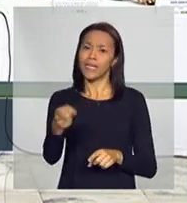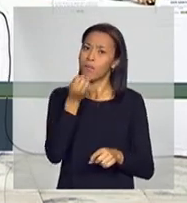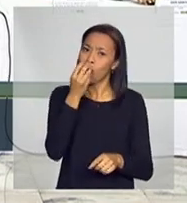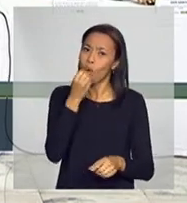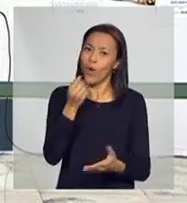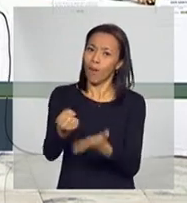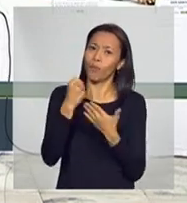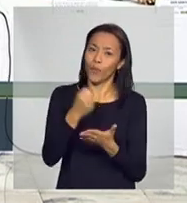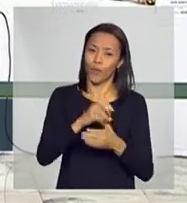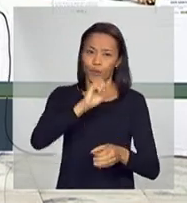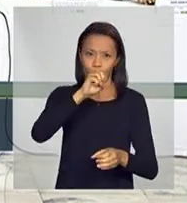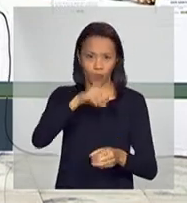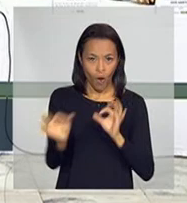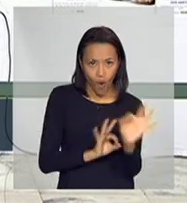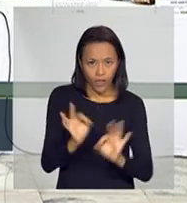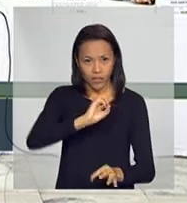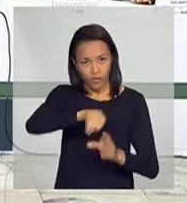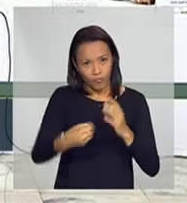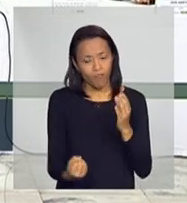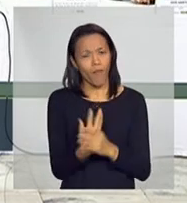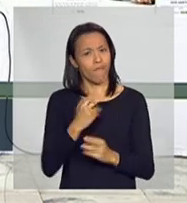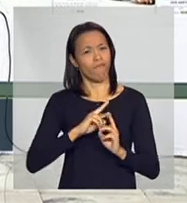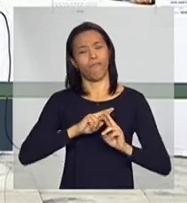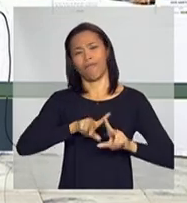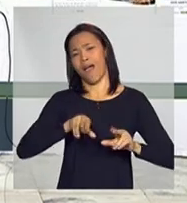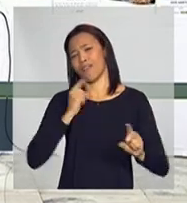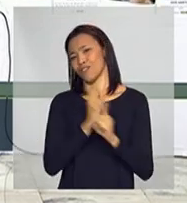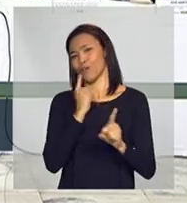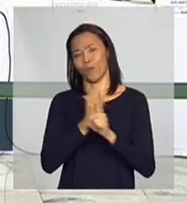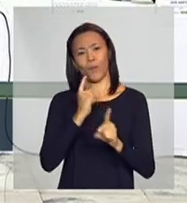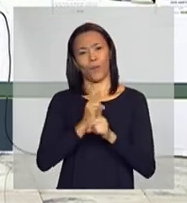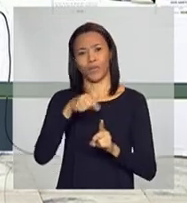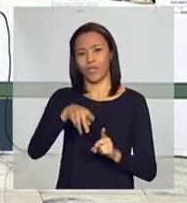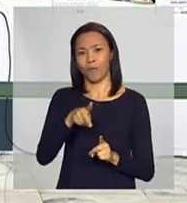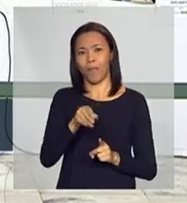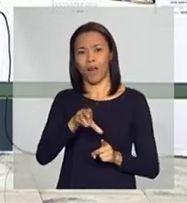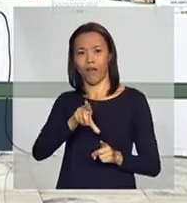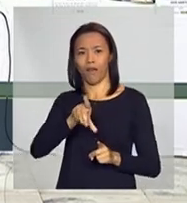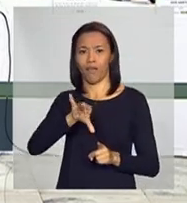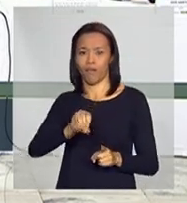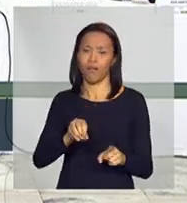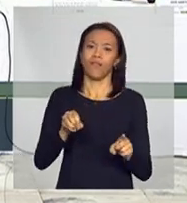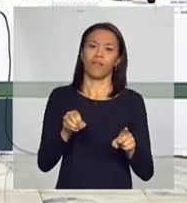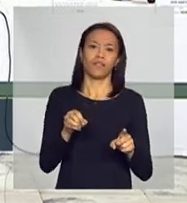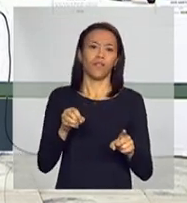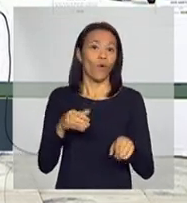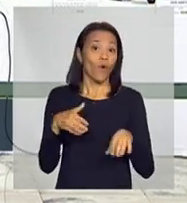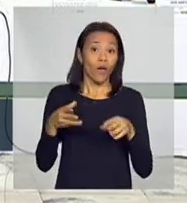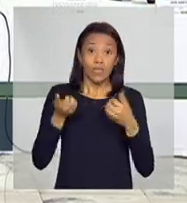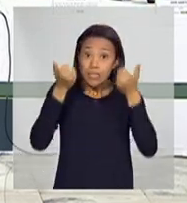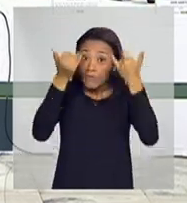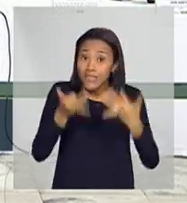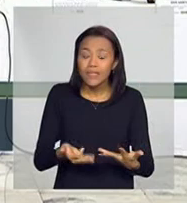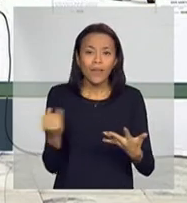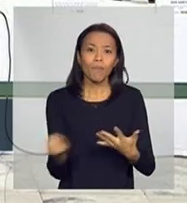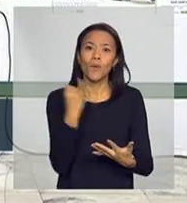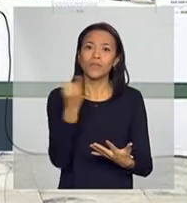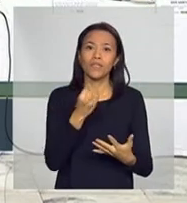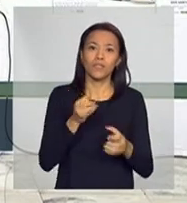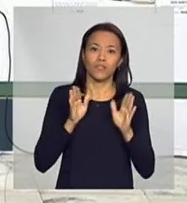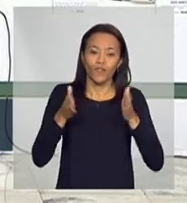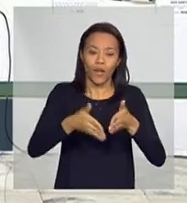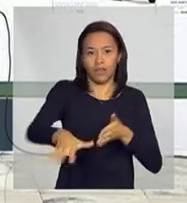estivemos aqui várias vezes, aqui no Palácio, discutindo ações para esse plano, convencendo a importância da agricultura,